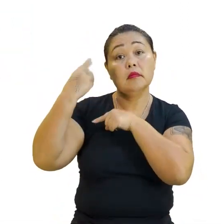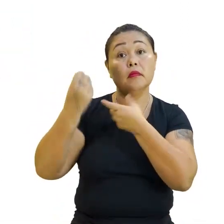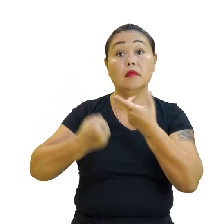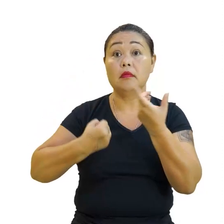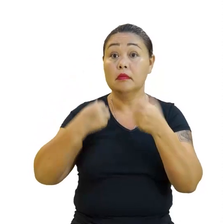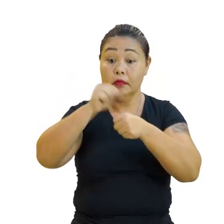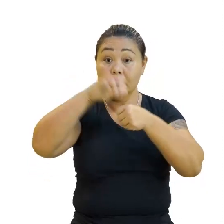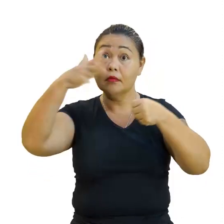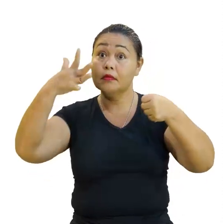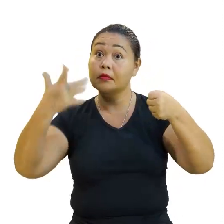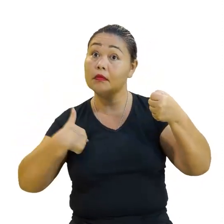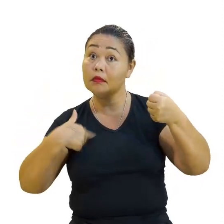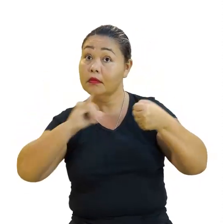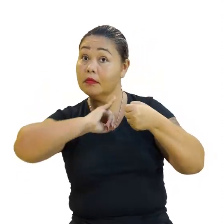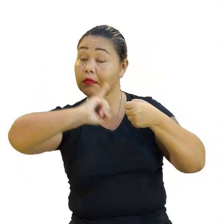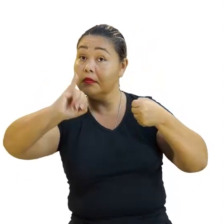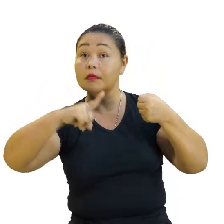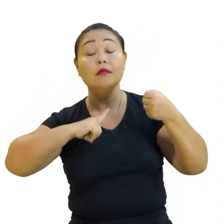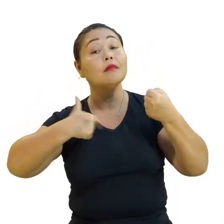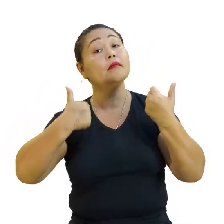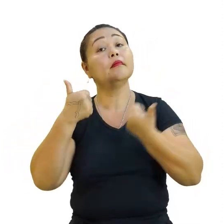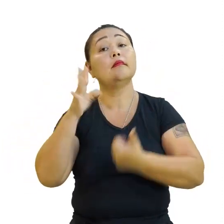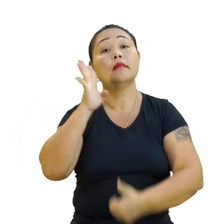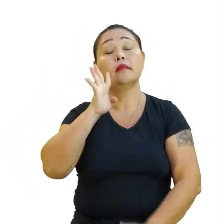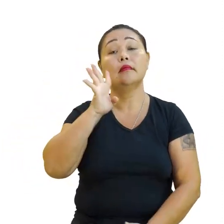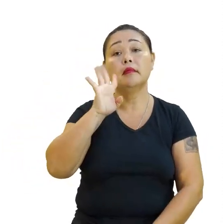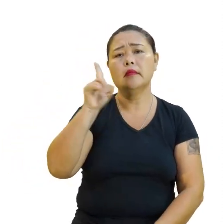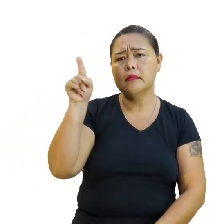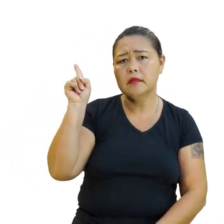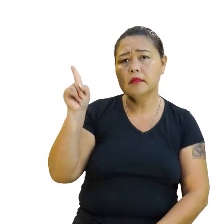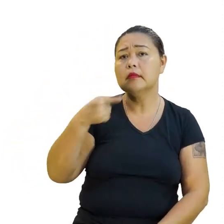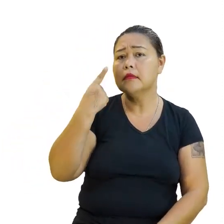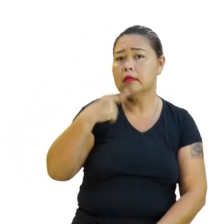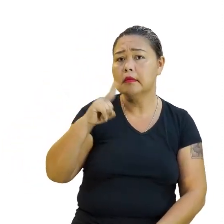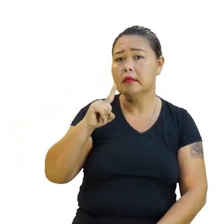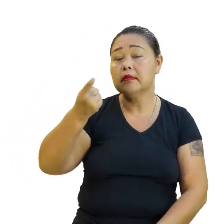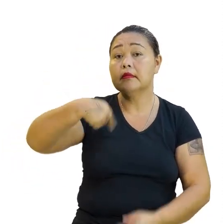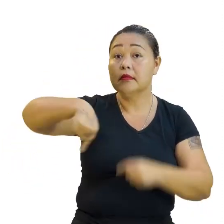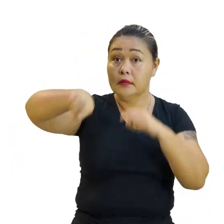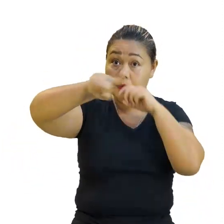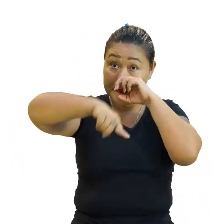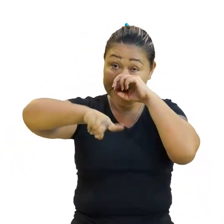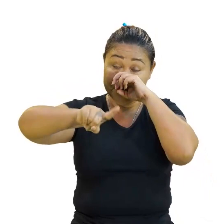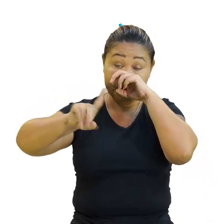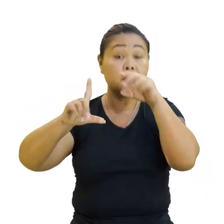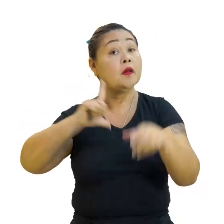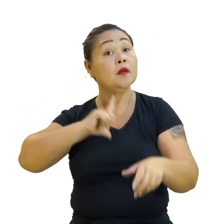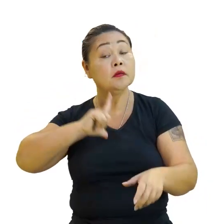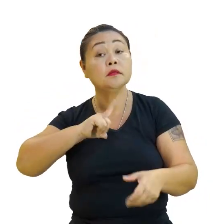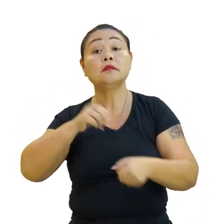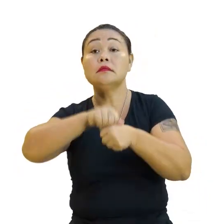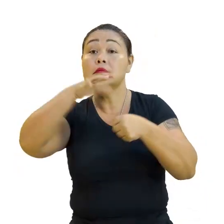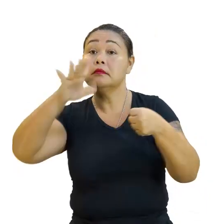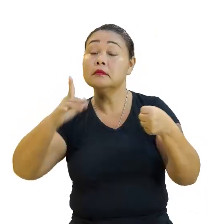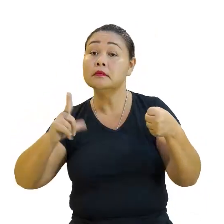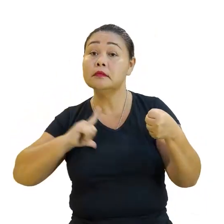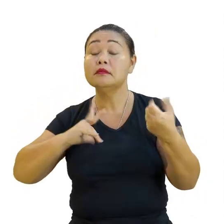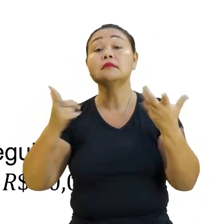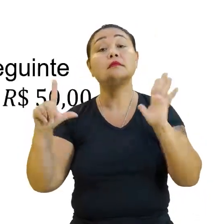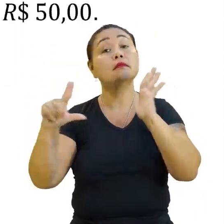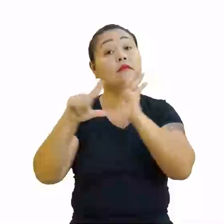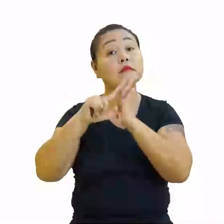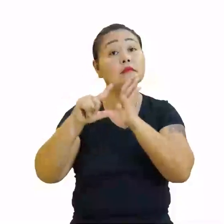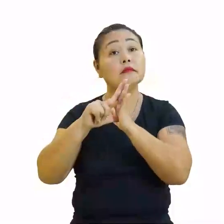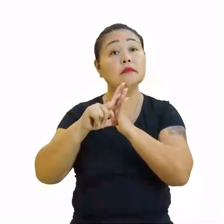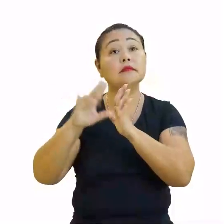ofertas, olha aí, ô, beleza. É do picoleseiro, será? As meninas vão ao delírio quando tem oferta nas lojas, né? Deu